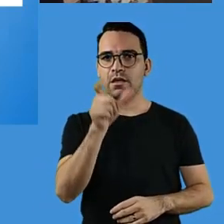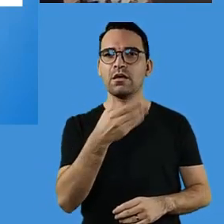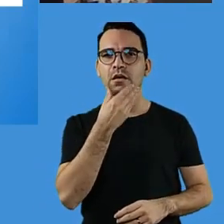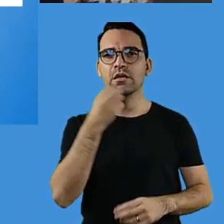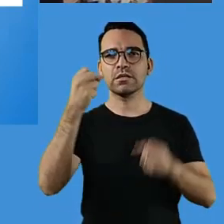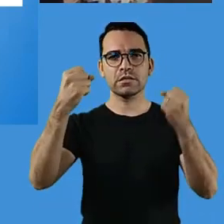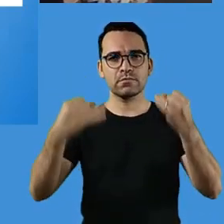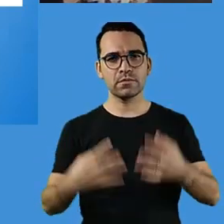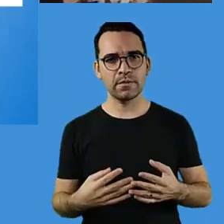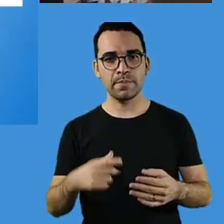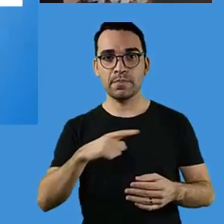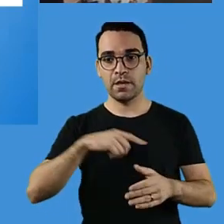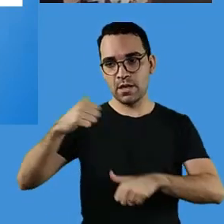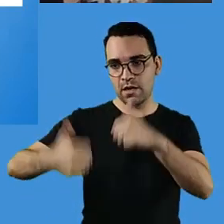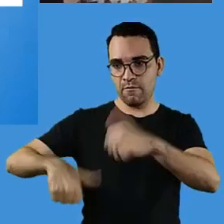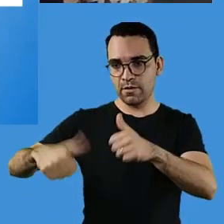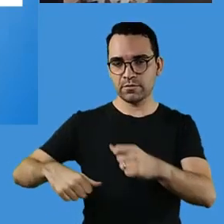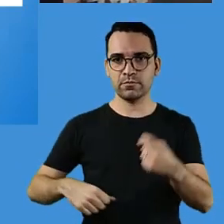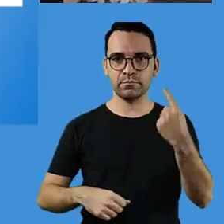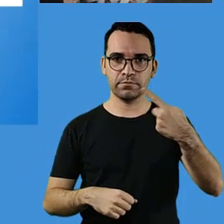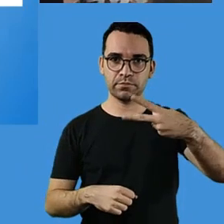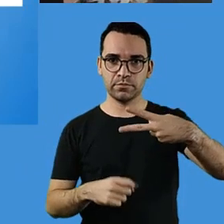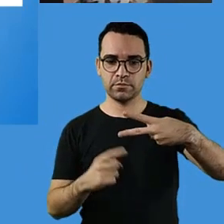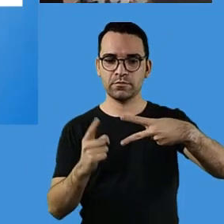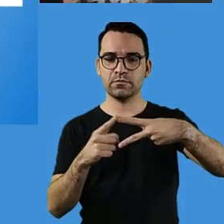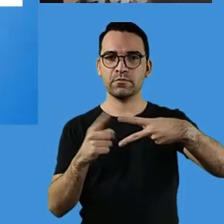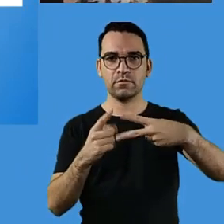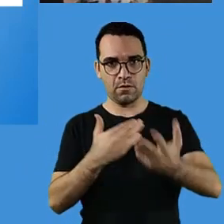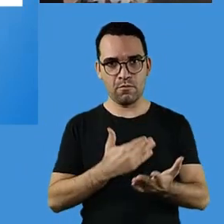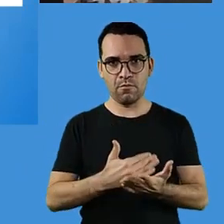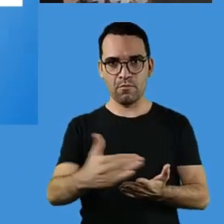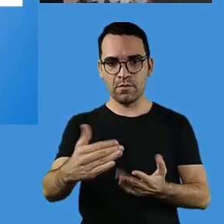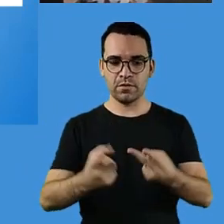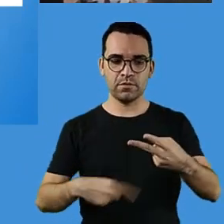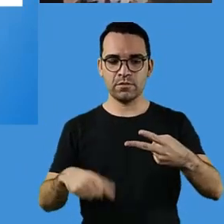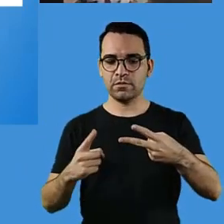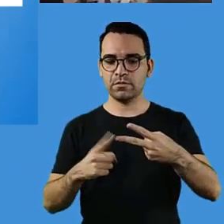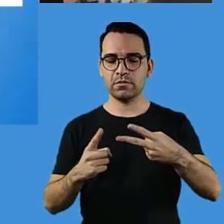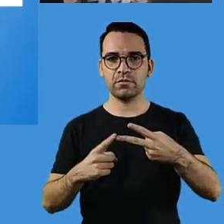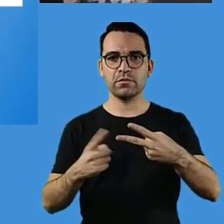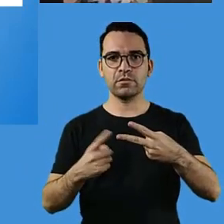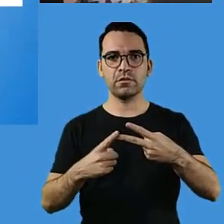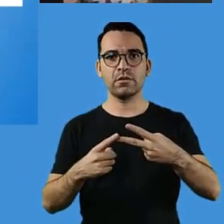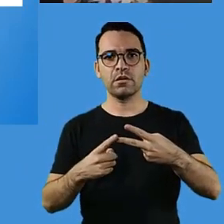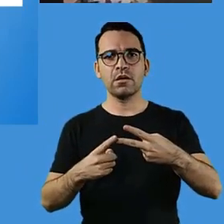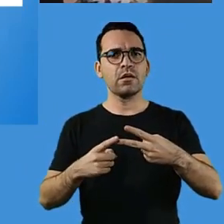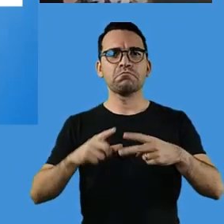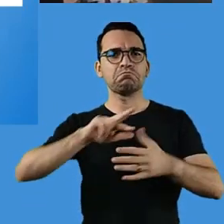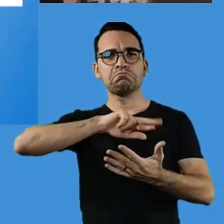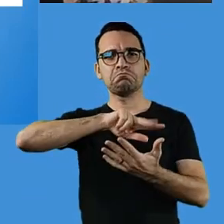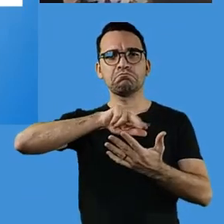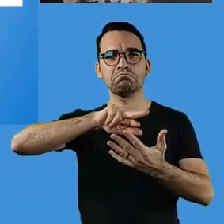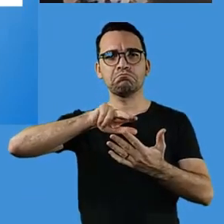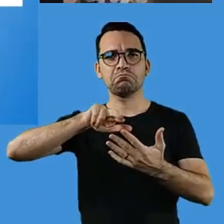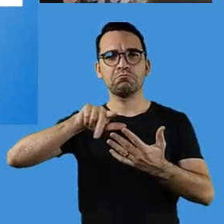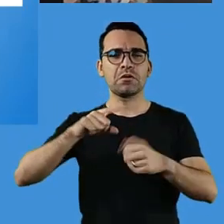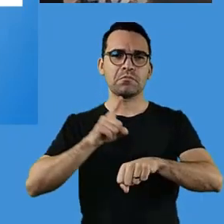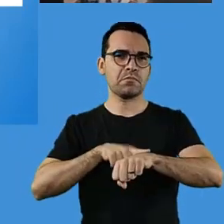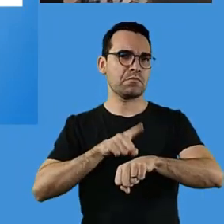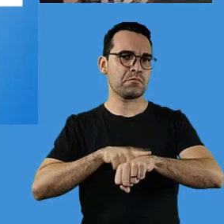avaliação diagnóstica deve ocorrer em dois momentos distintos, que seria no início e em momentos diversos,